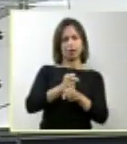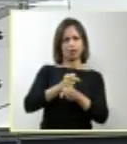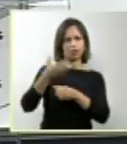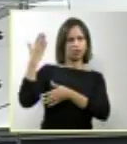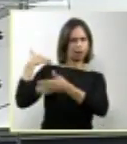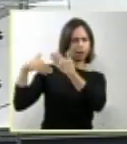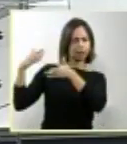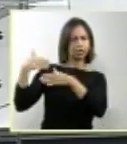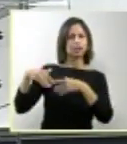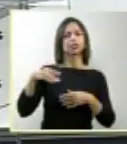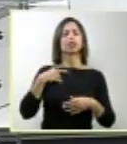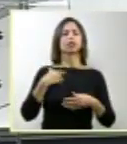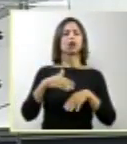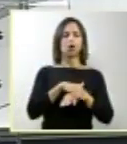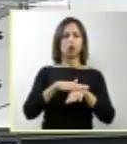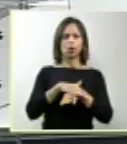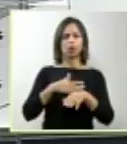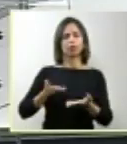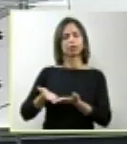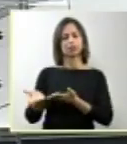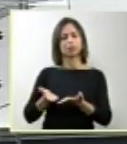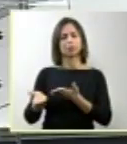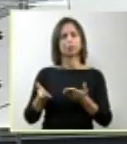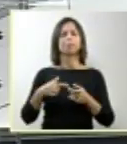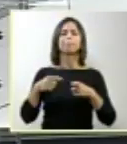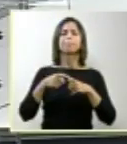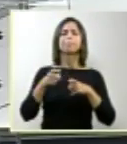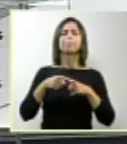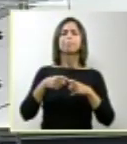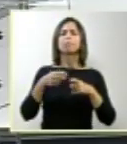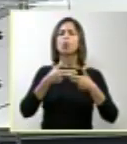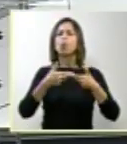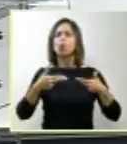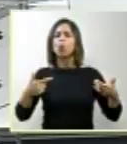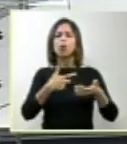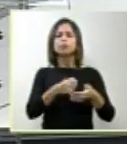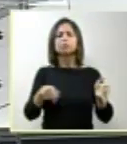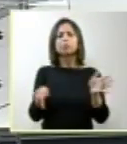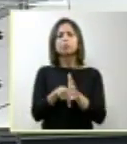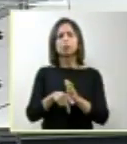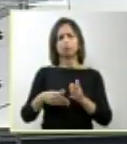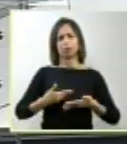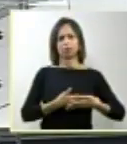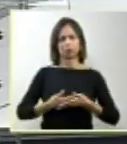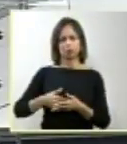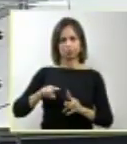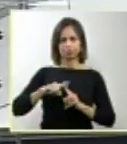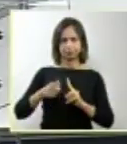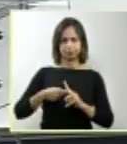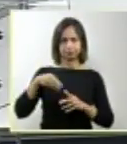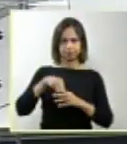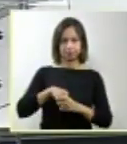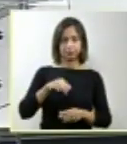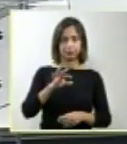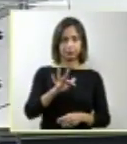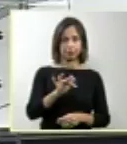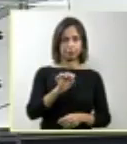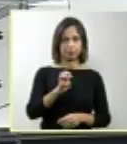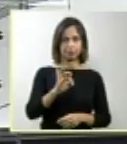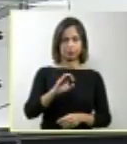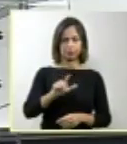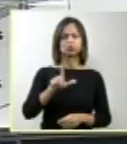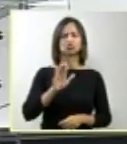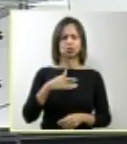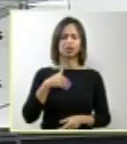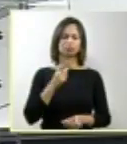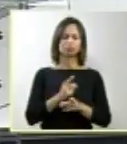especificamente com a medicina fetal. Então, isso é parte do nosso dia a dia, lidarmos com malformações fetais.